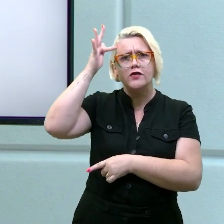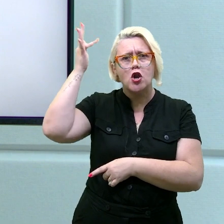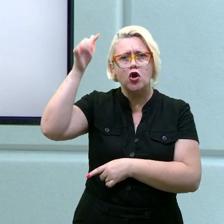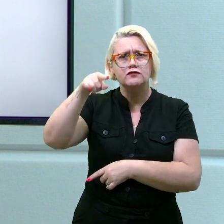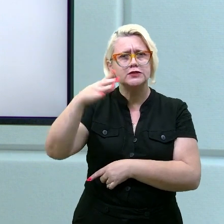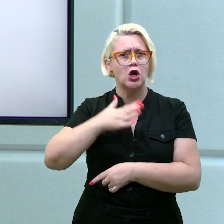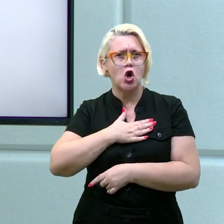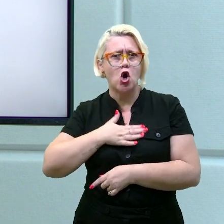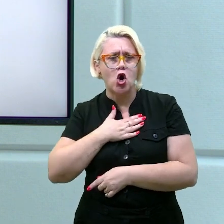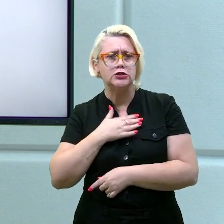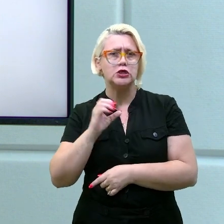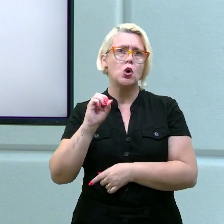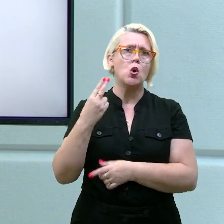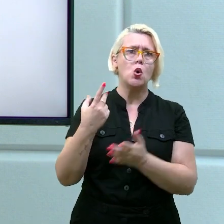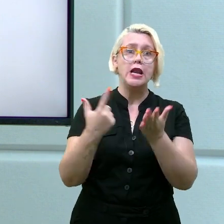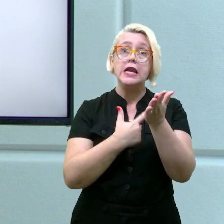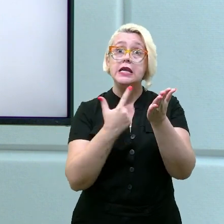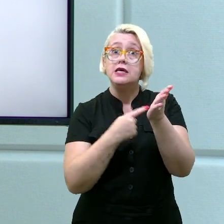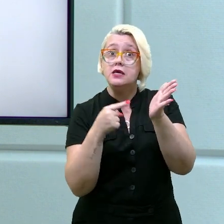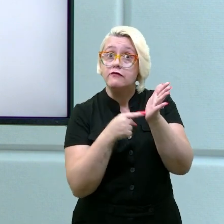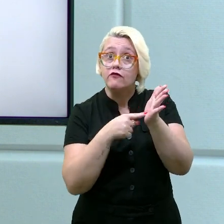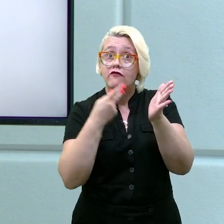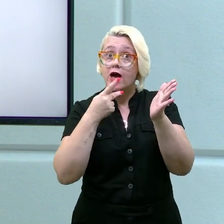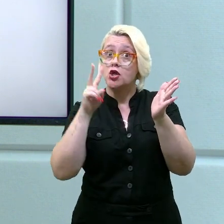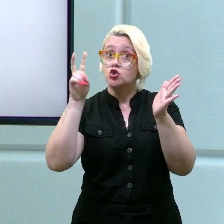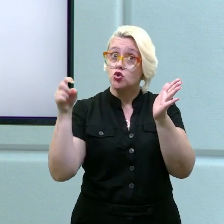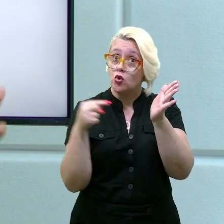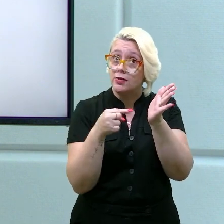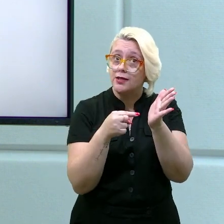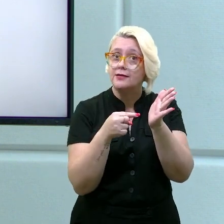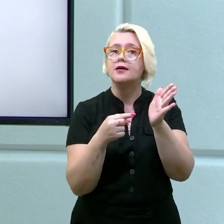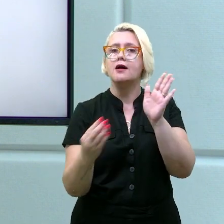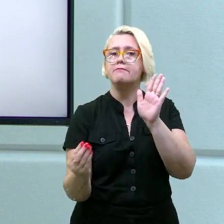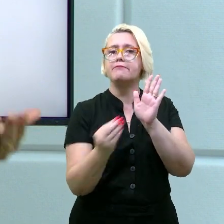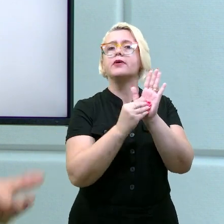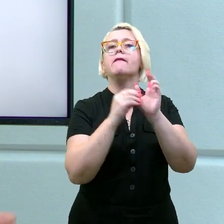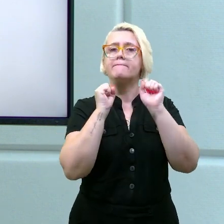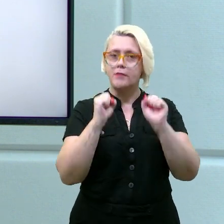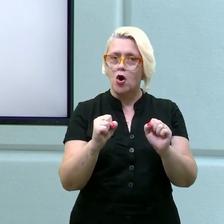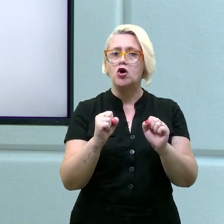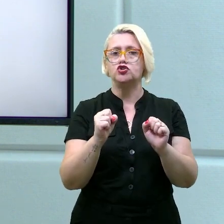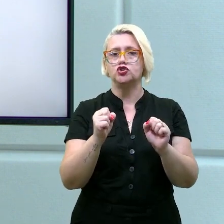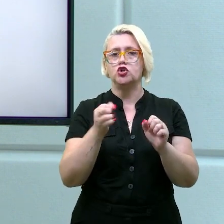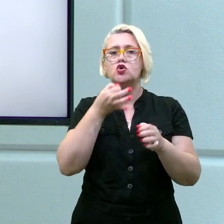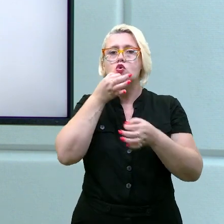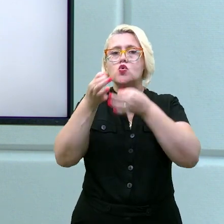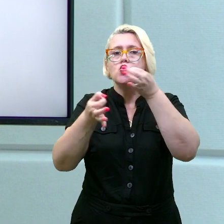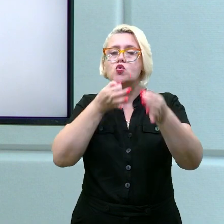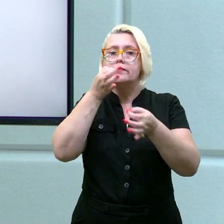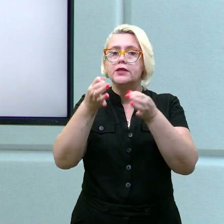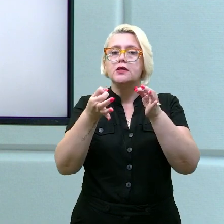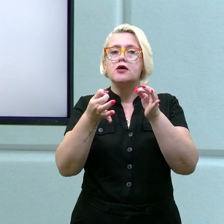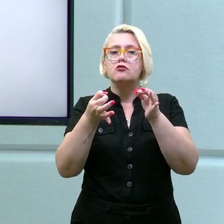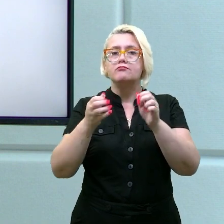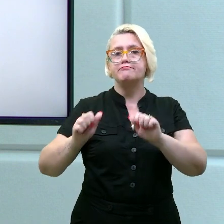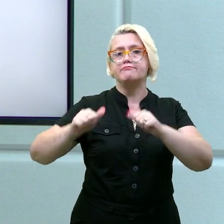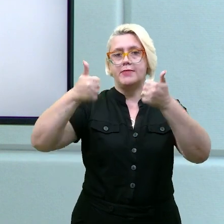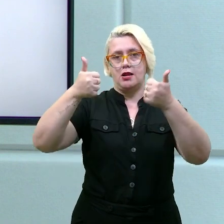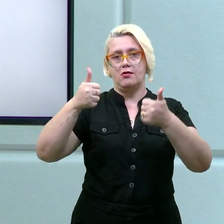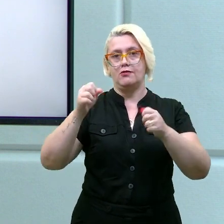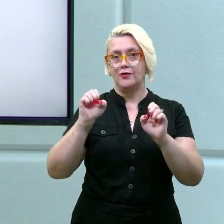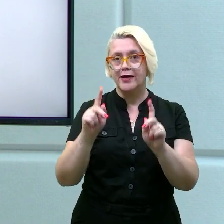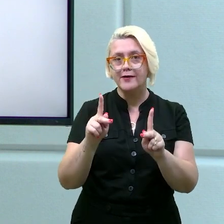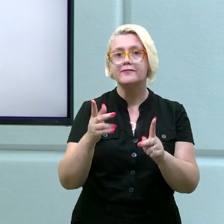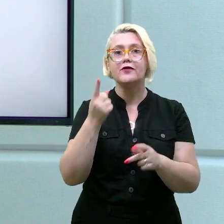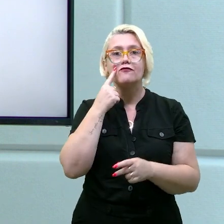bastante, um livro, tudo serve para dar força para o argumento daquele parágrafo. Fechou?